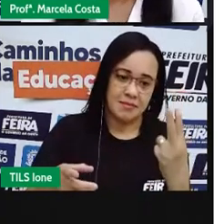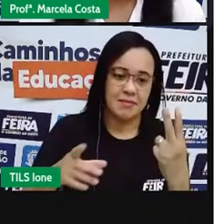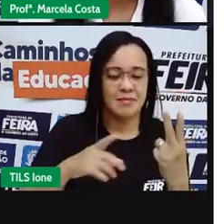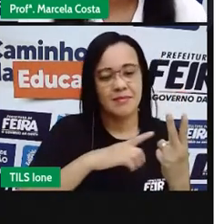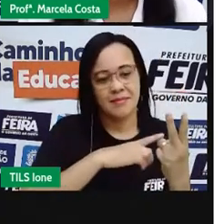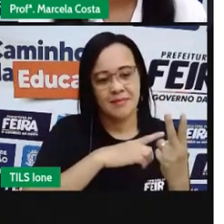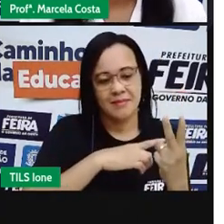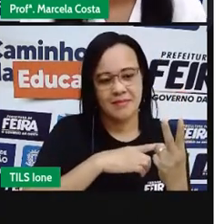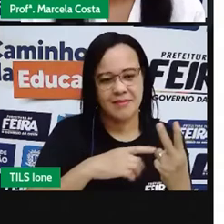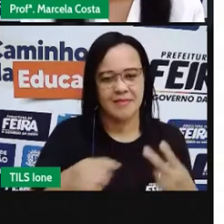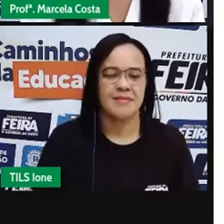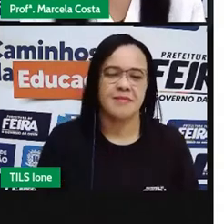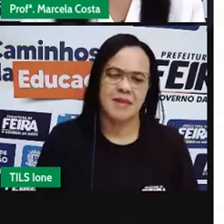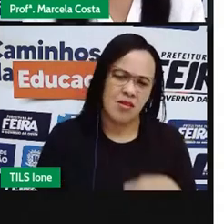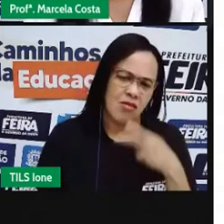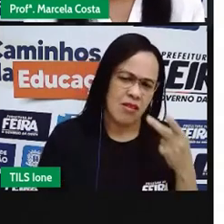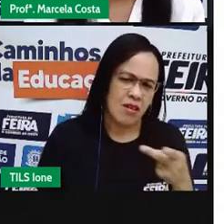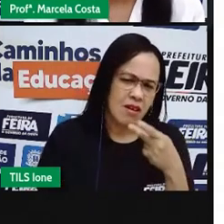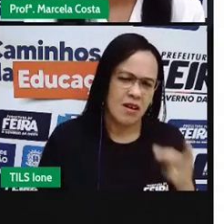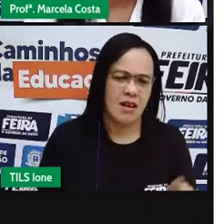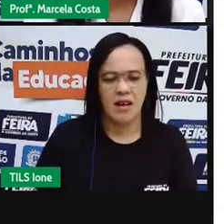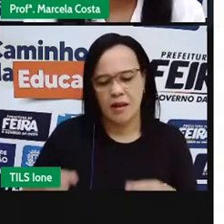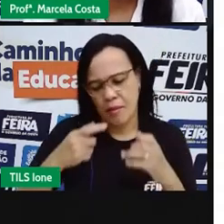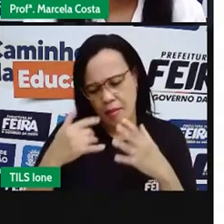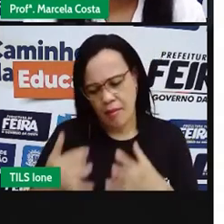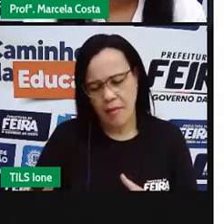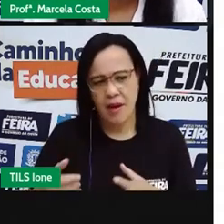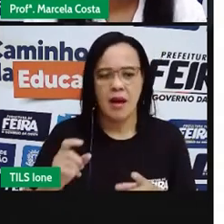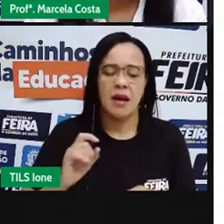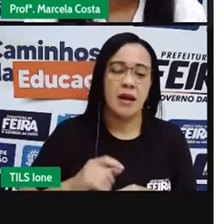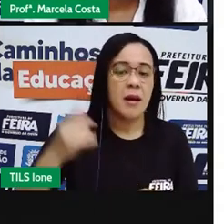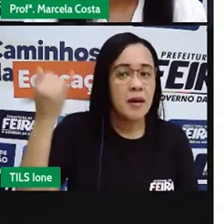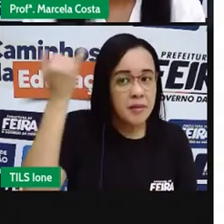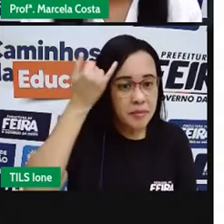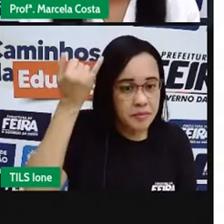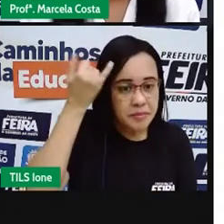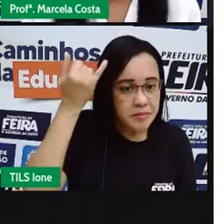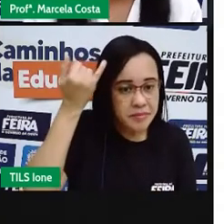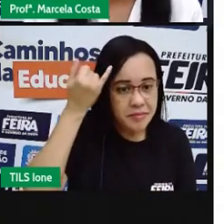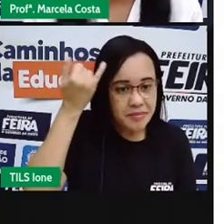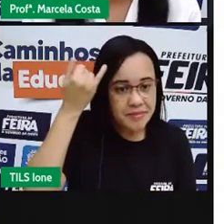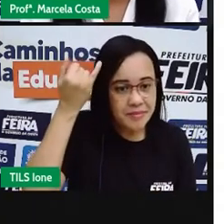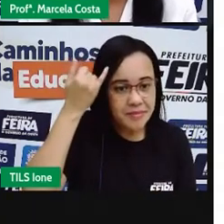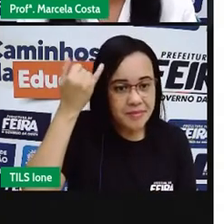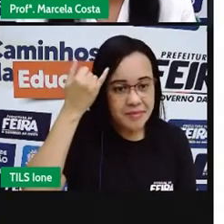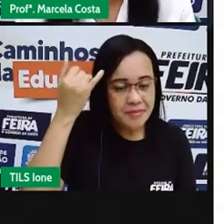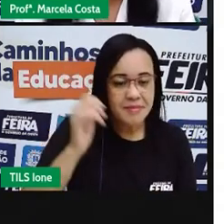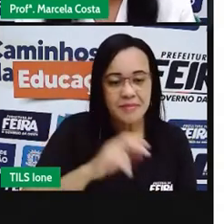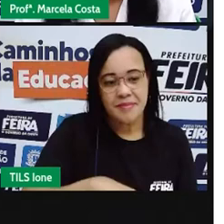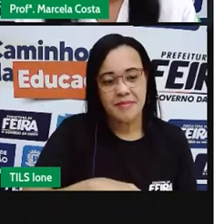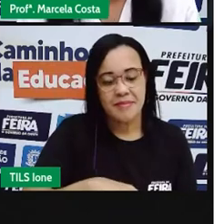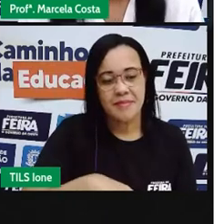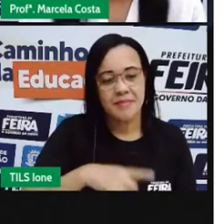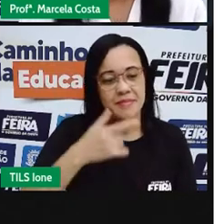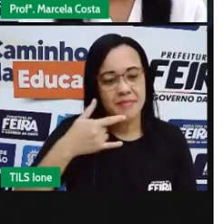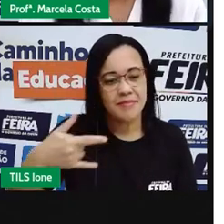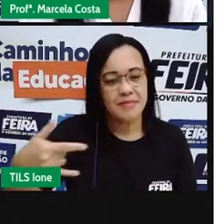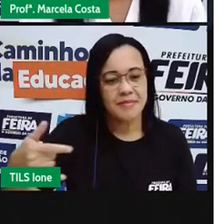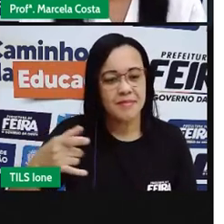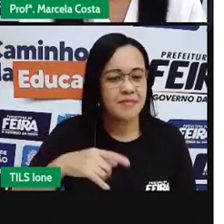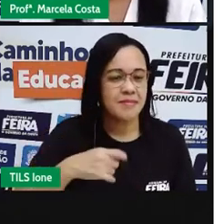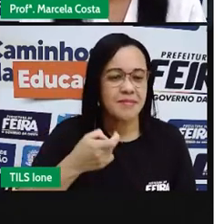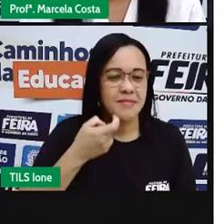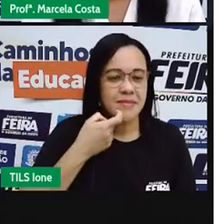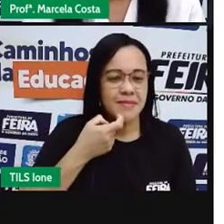Quando você fala preguiça e quando você fala peixe, qual é a